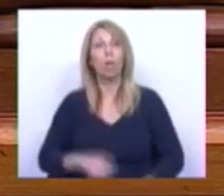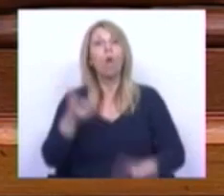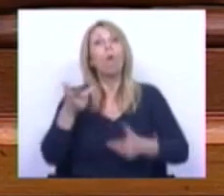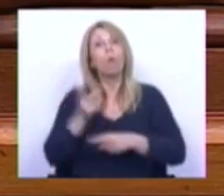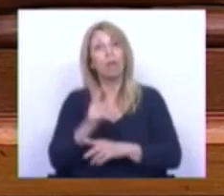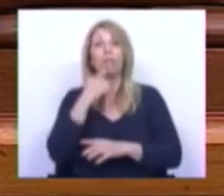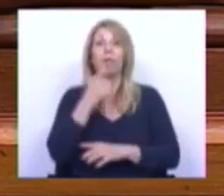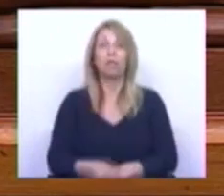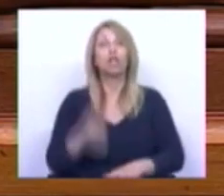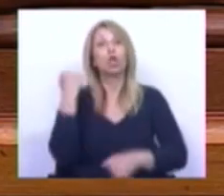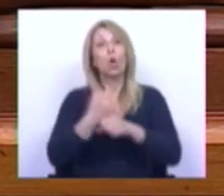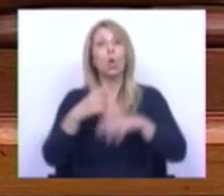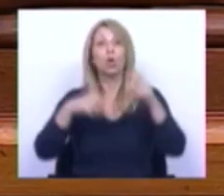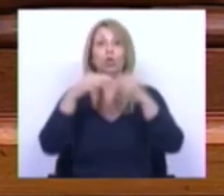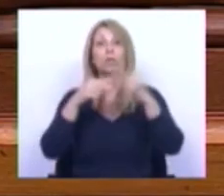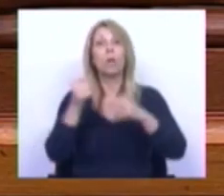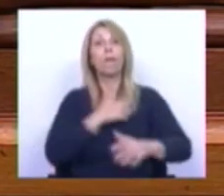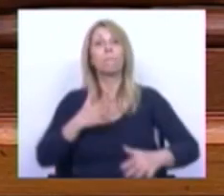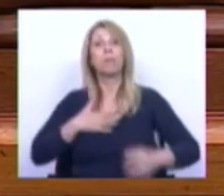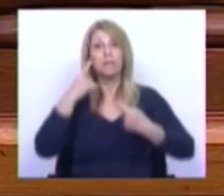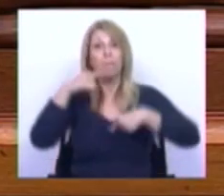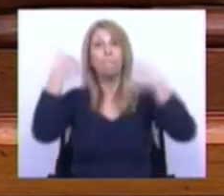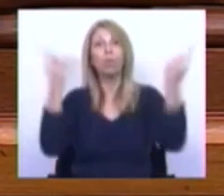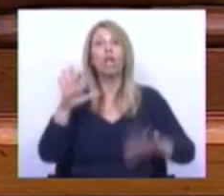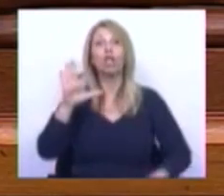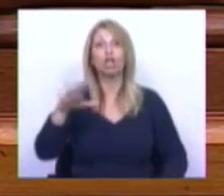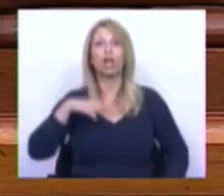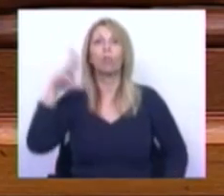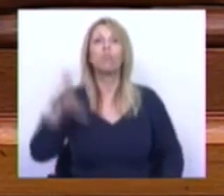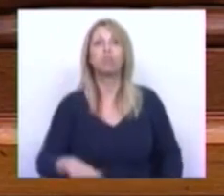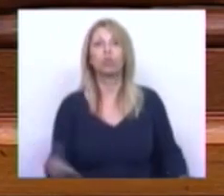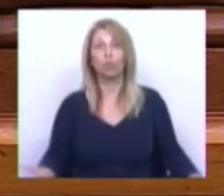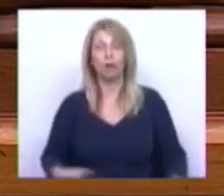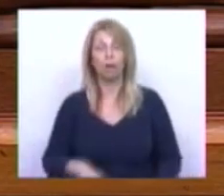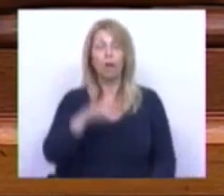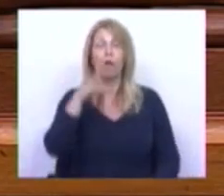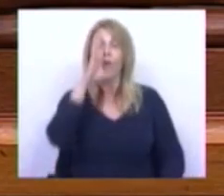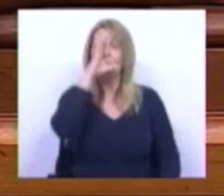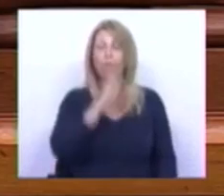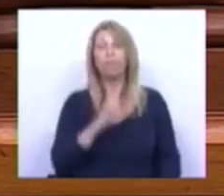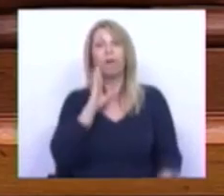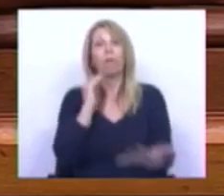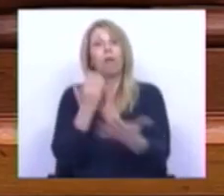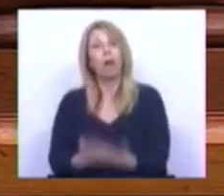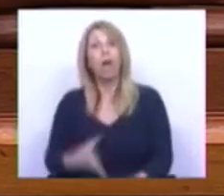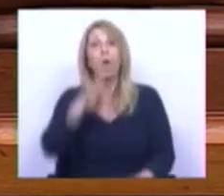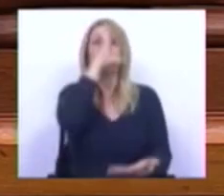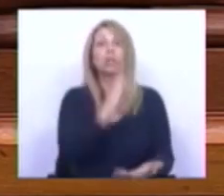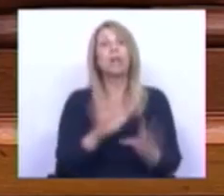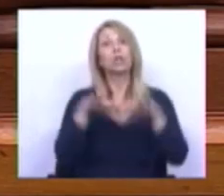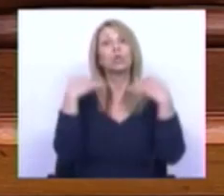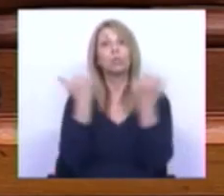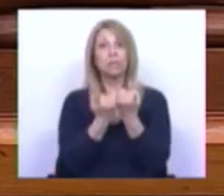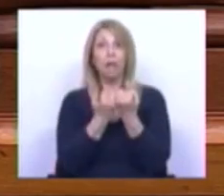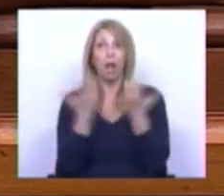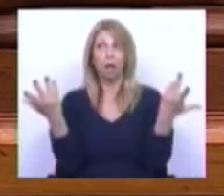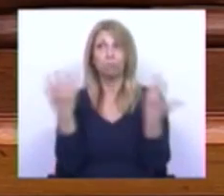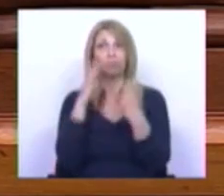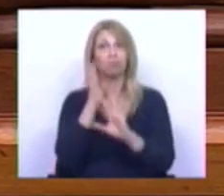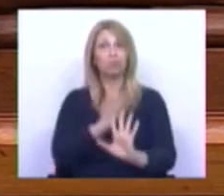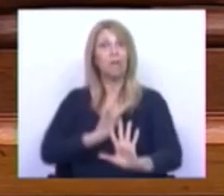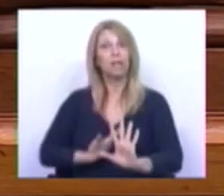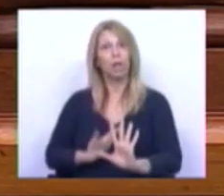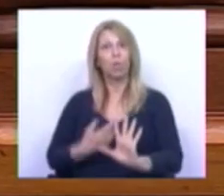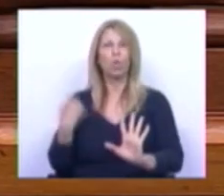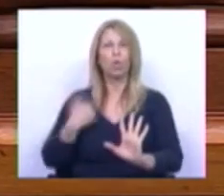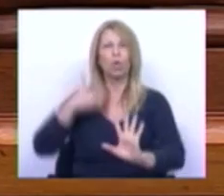empresa pública, Hidrogênio de Portugal. O que o Governo nos oferece é a defesa do Estado Social clássico que nós defendemos e que achamos